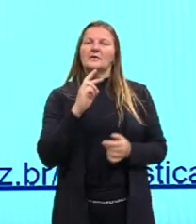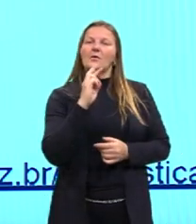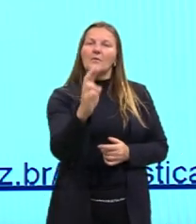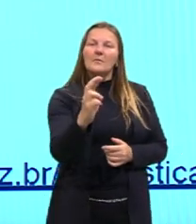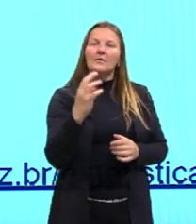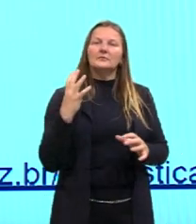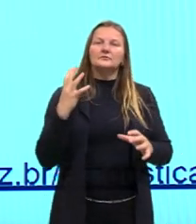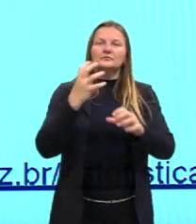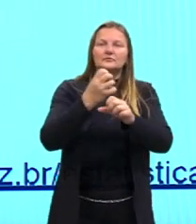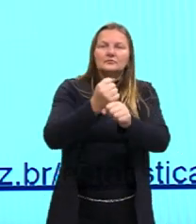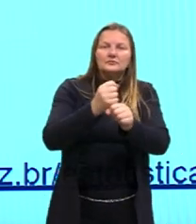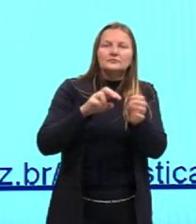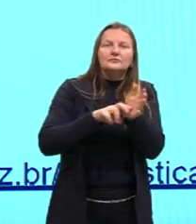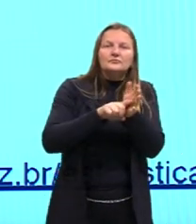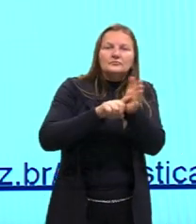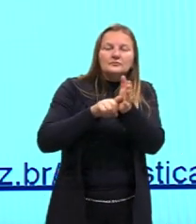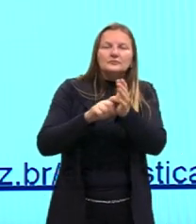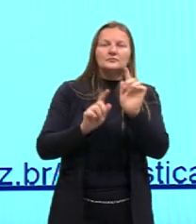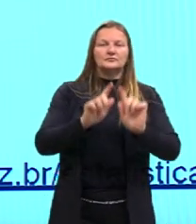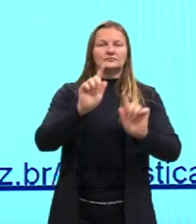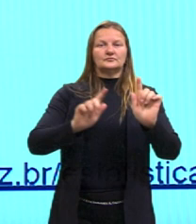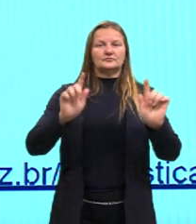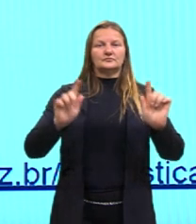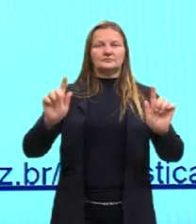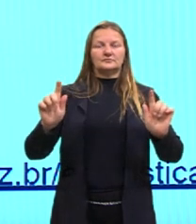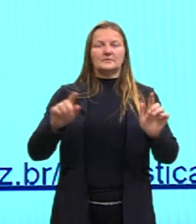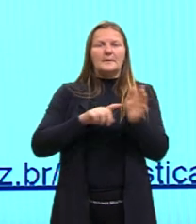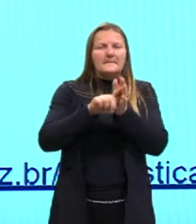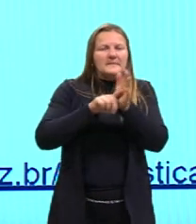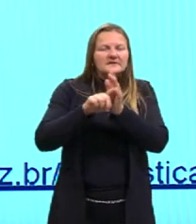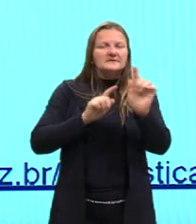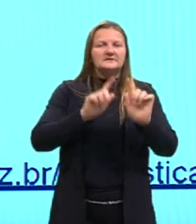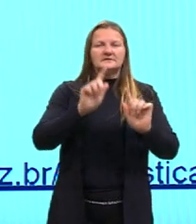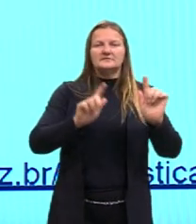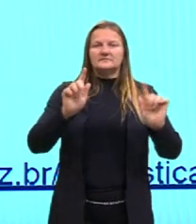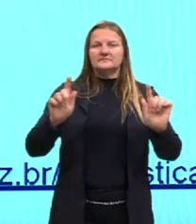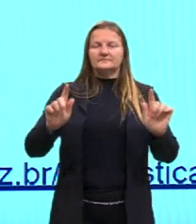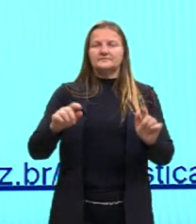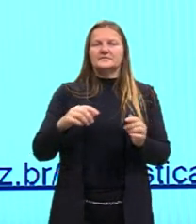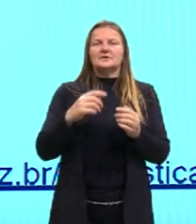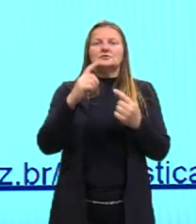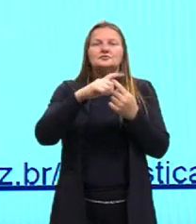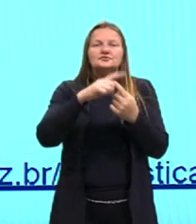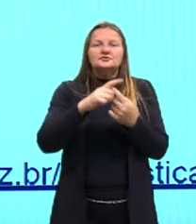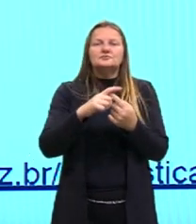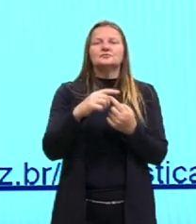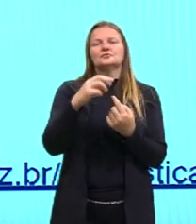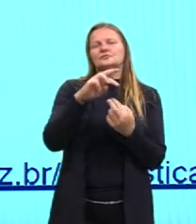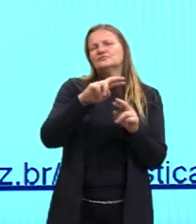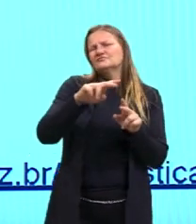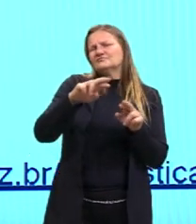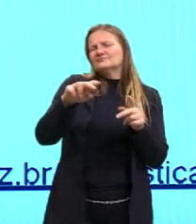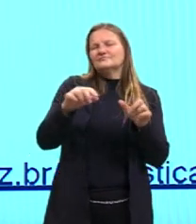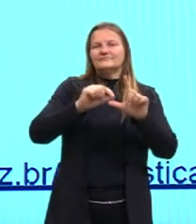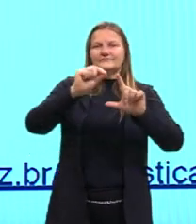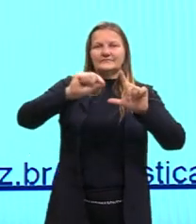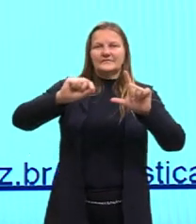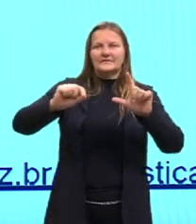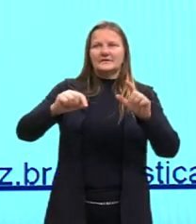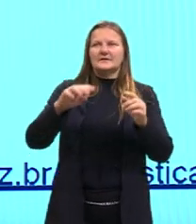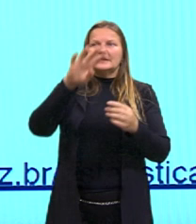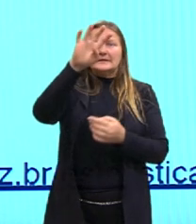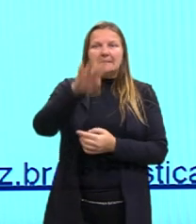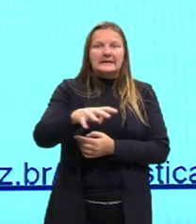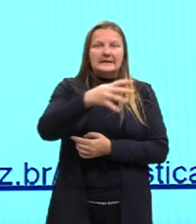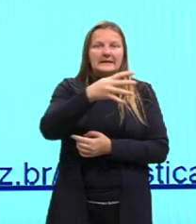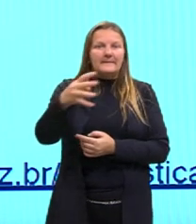das pesquisas estatísticas. Trazendo então de novo, tipos de gráficos, a representação em tabela, que é